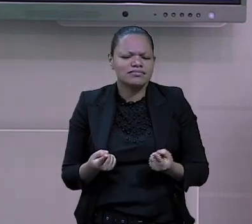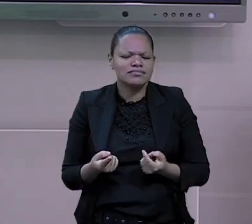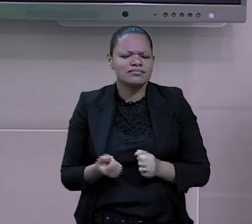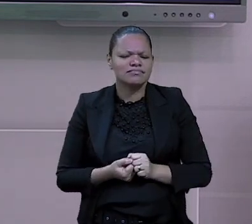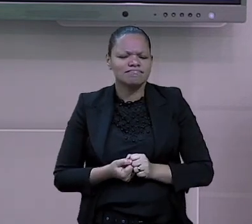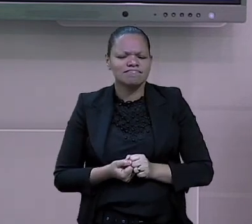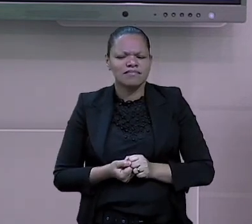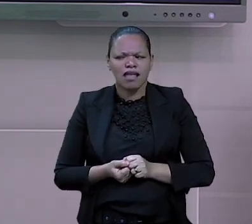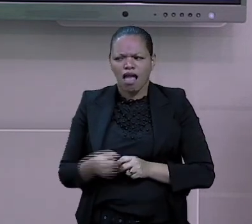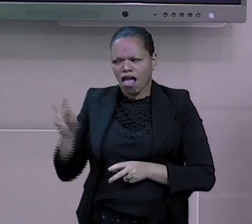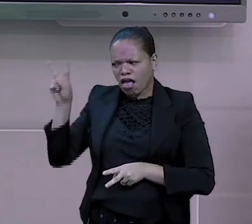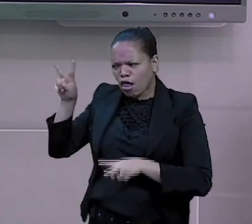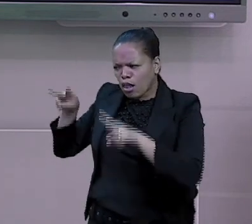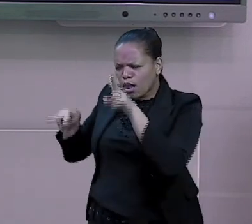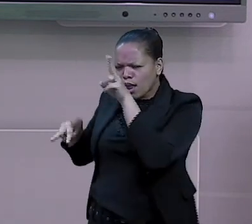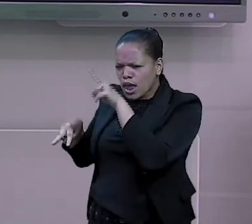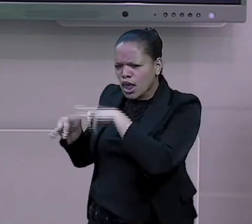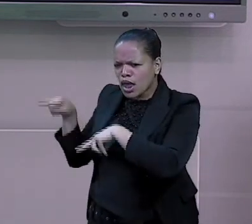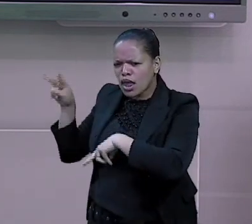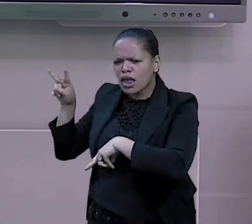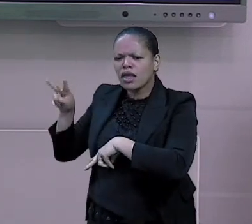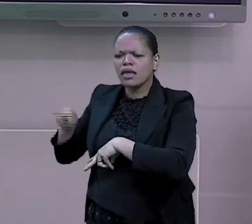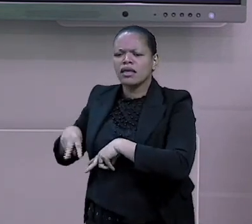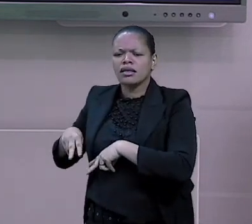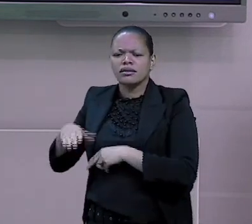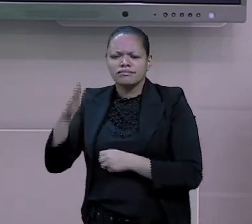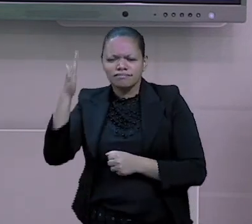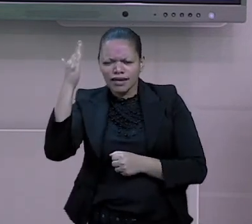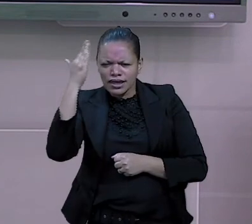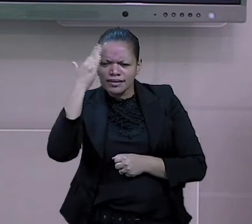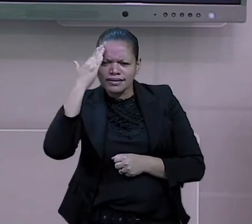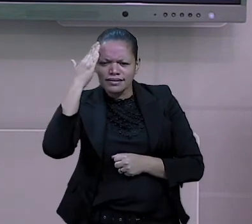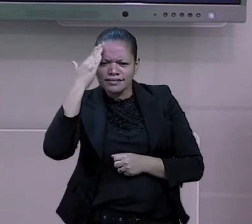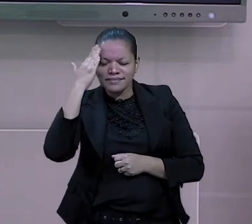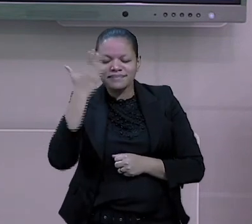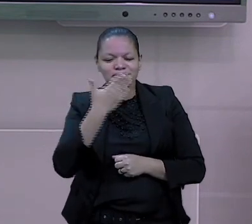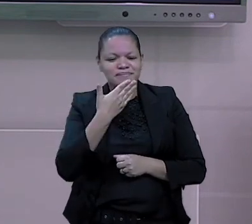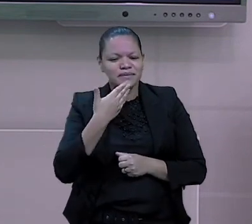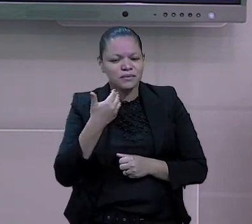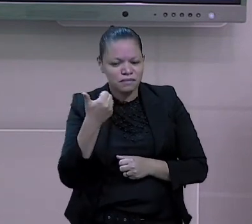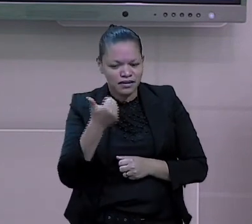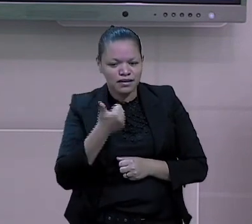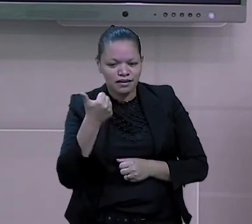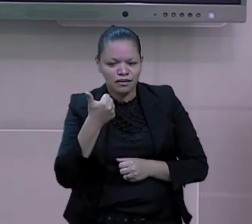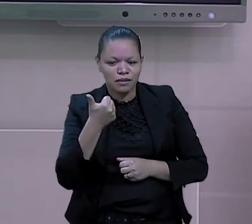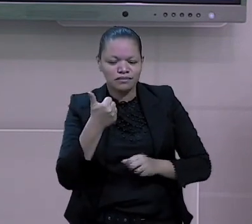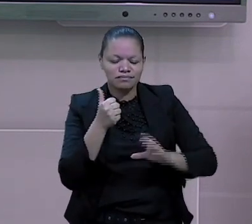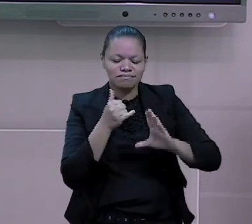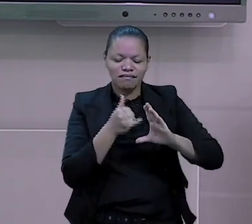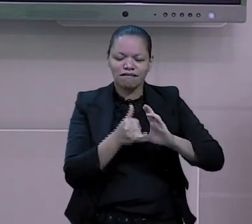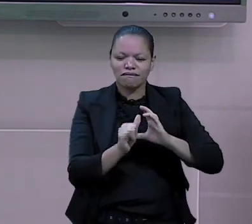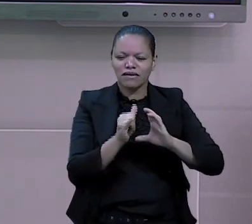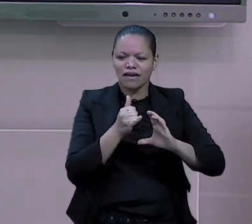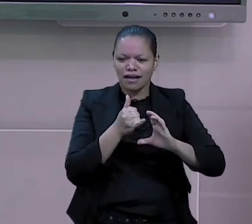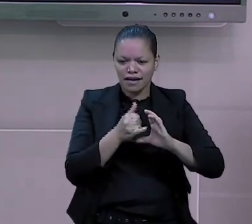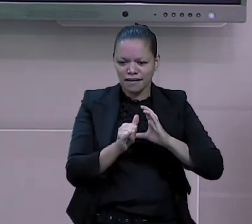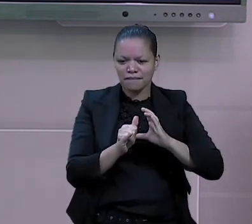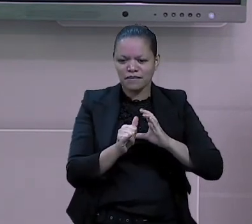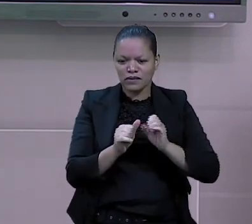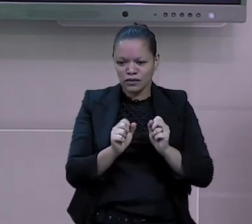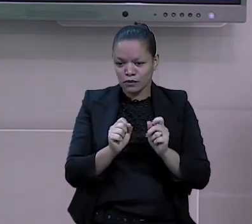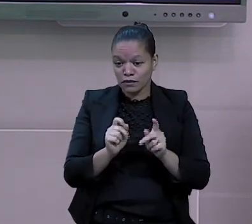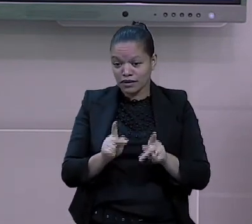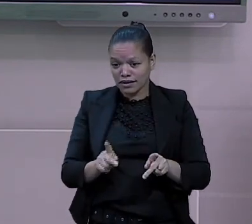feito a leitura junto comigo, entendido bem sobre aí essa fábula, conhecido um pouquinho mais